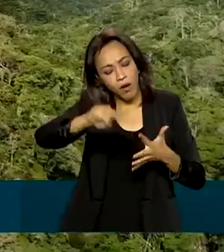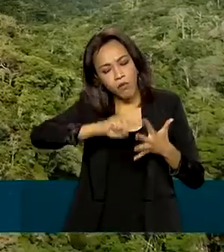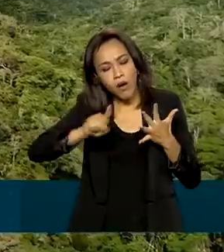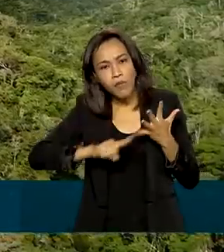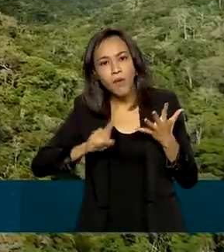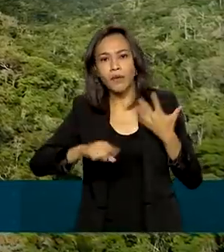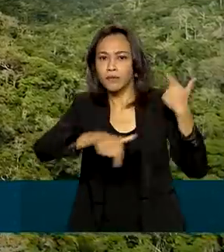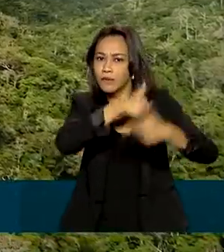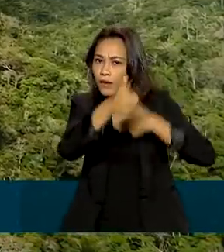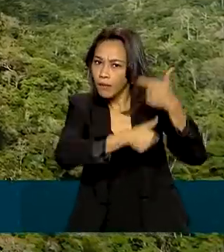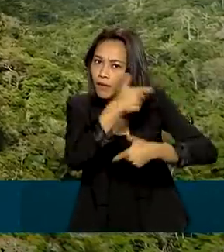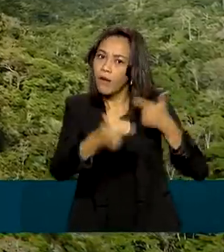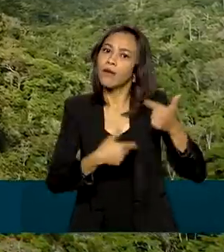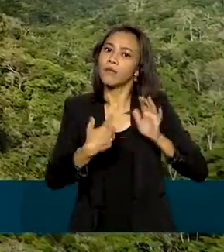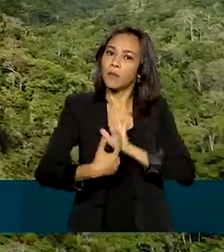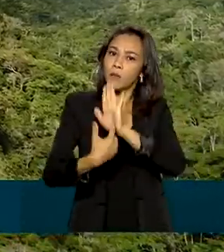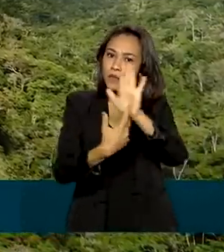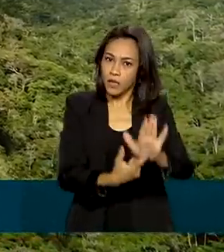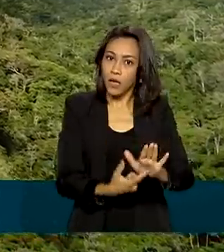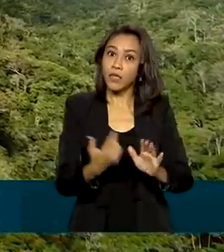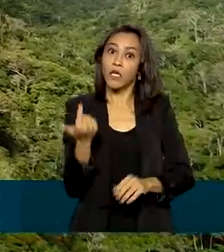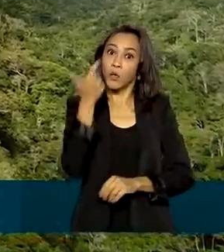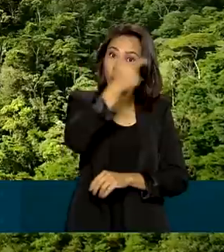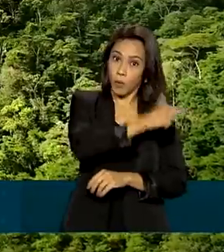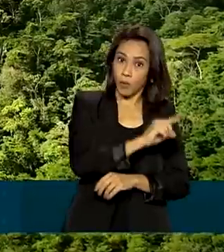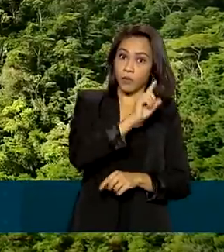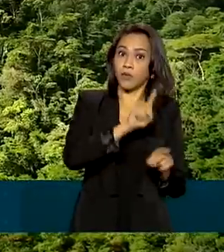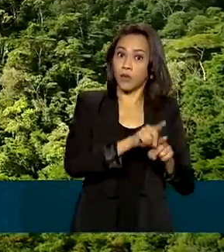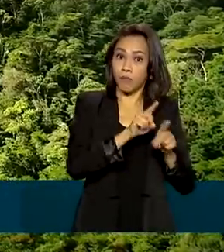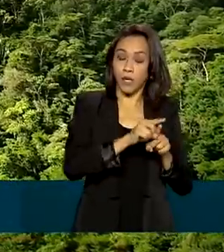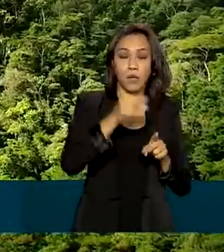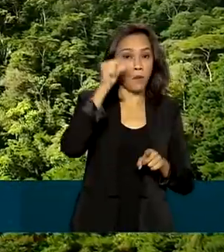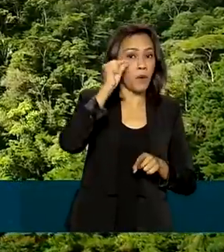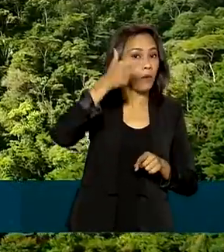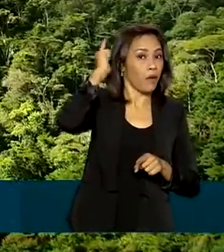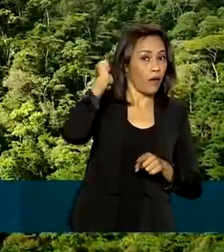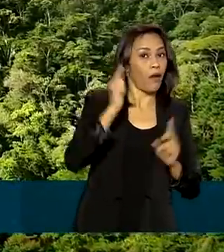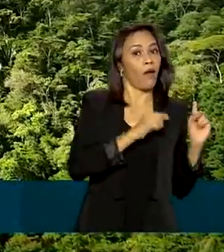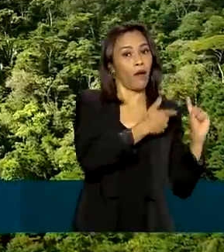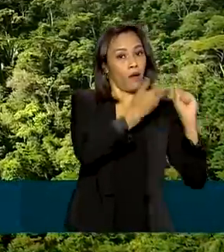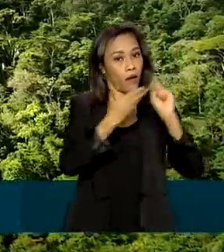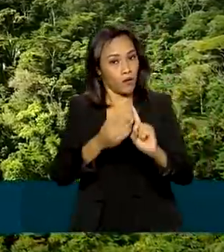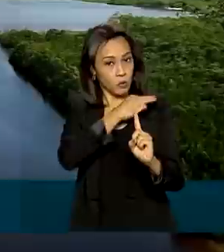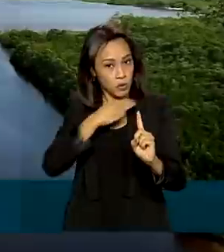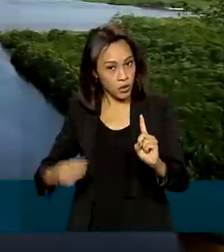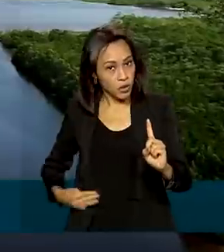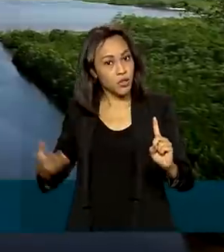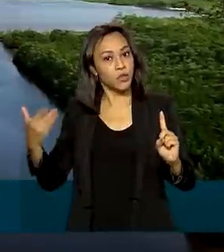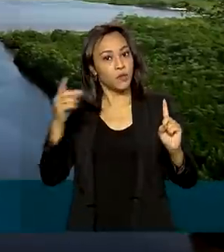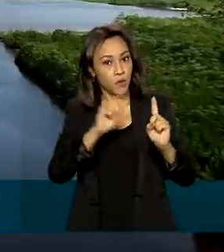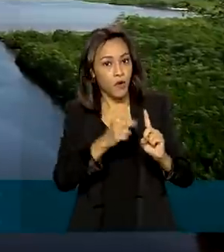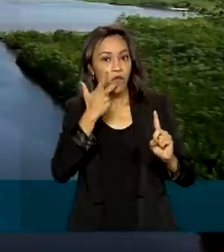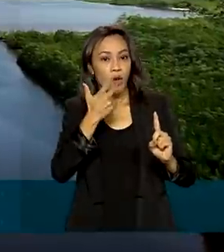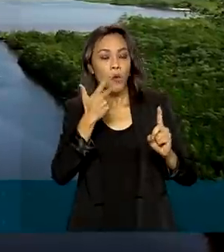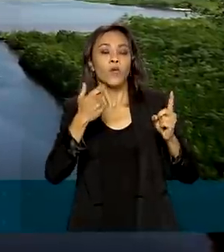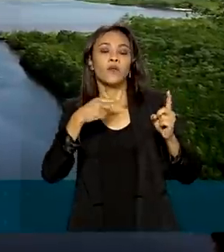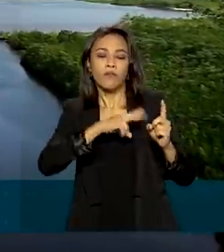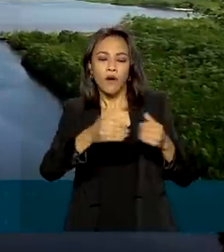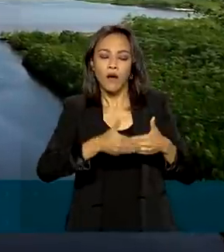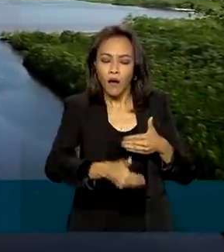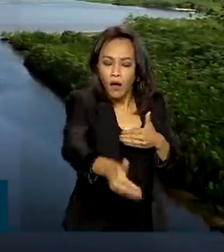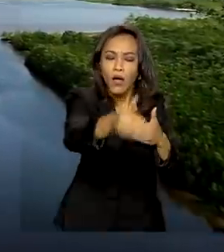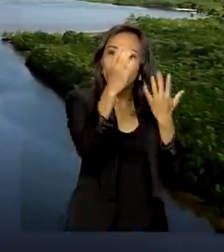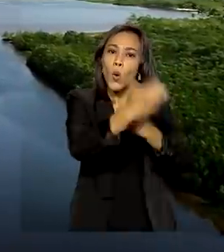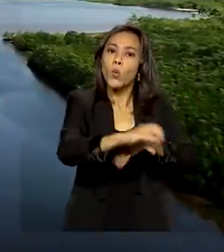o ministro Paulo Guedes esteve aqui conosco a partir de Brasília e ressaltou mais uma vez a questão do concurso público para